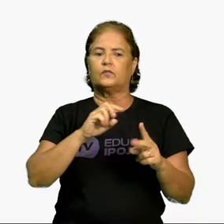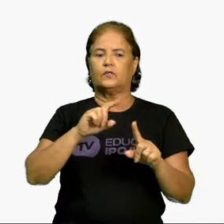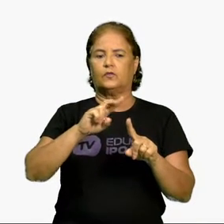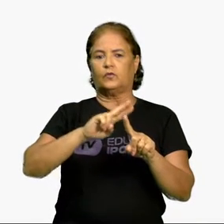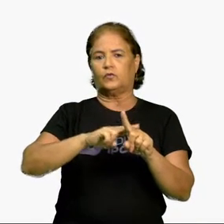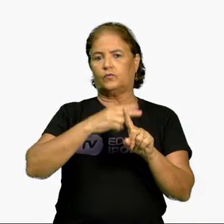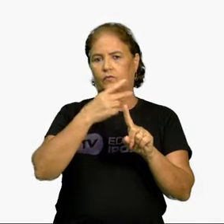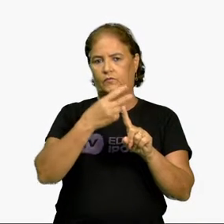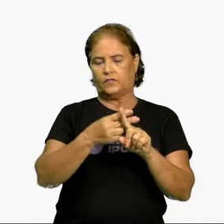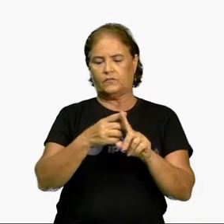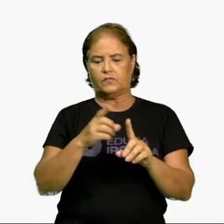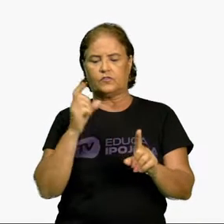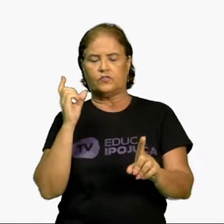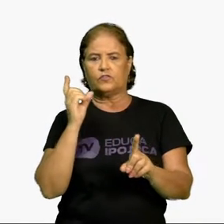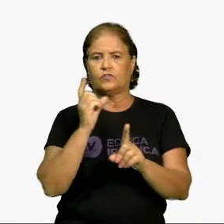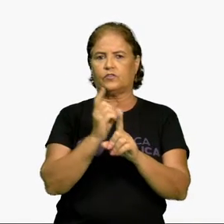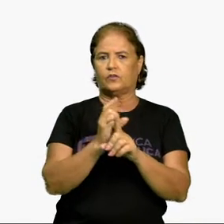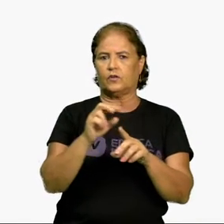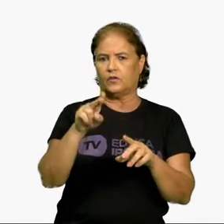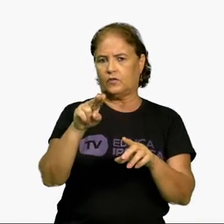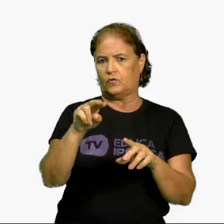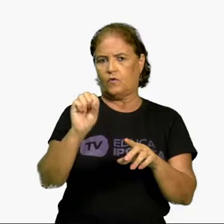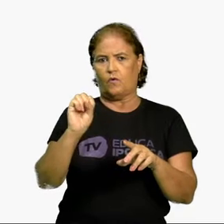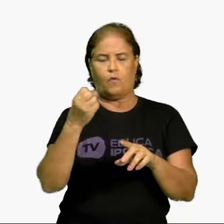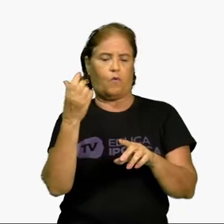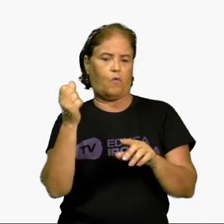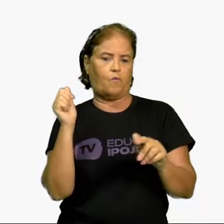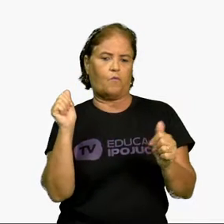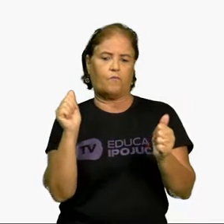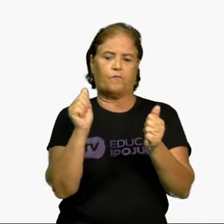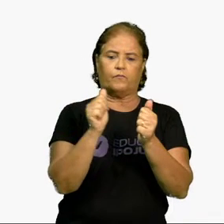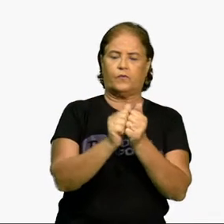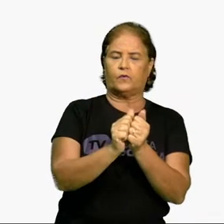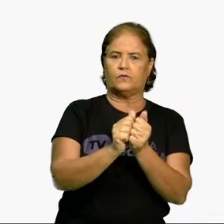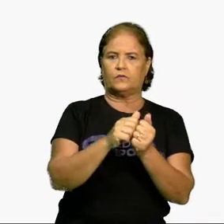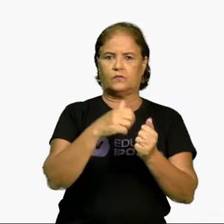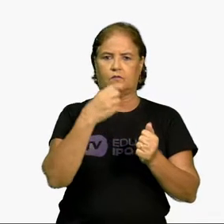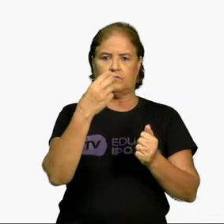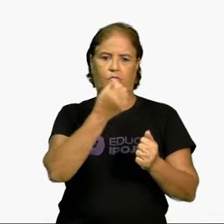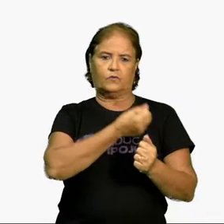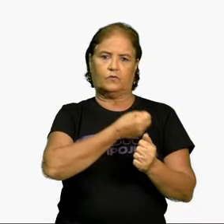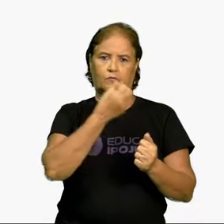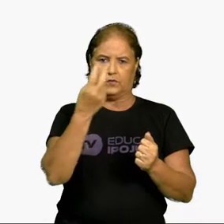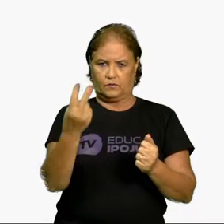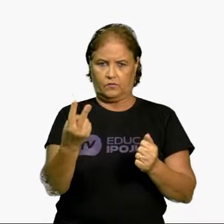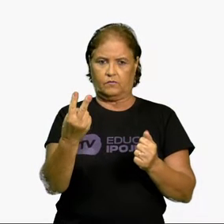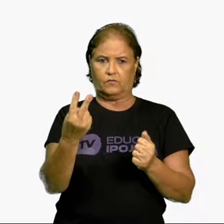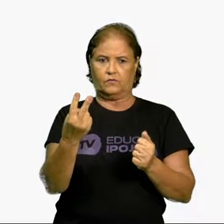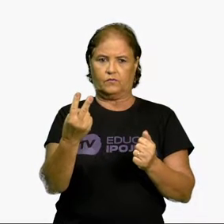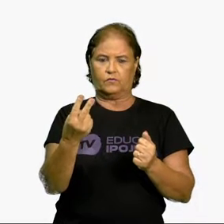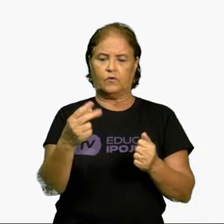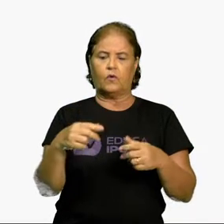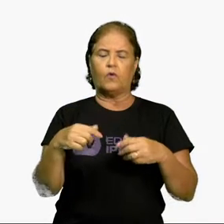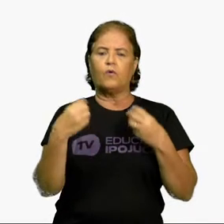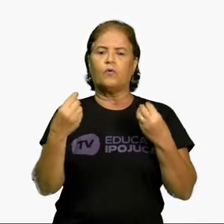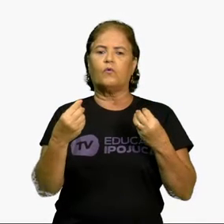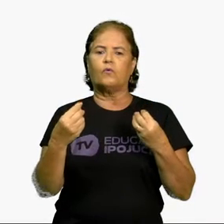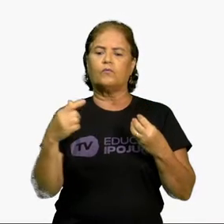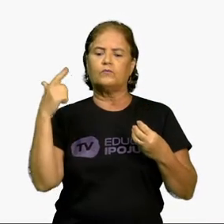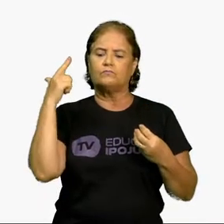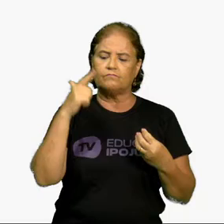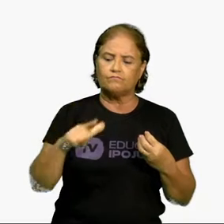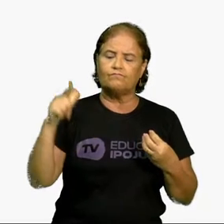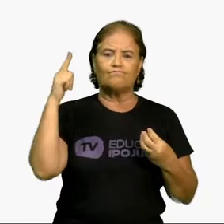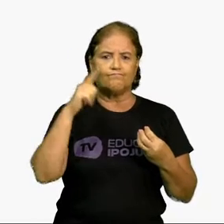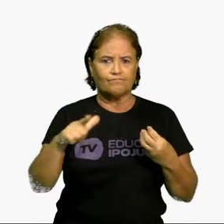perto de 2. Será que tem? A gente vai descobrir pela tentativa, certo? Vamos